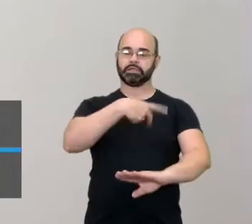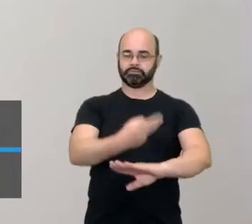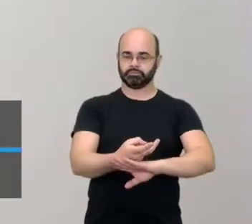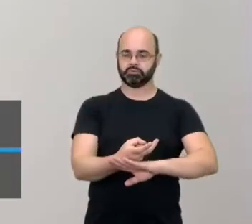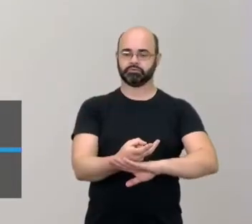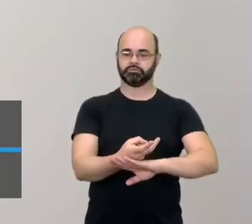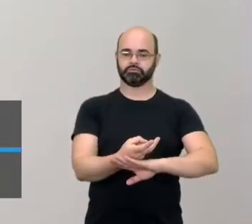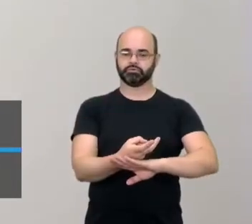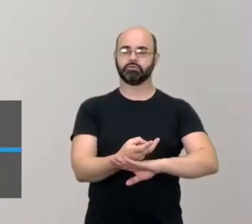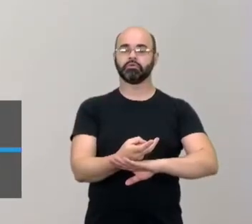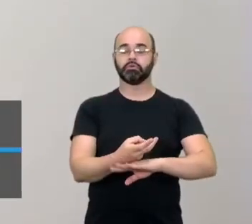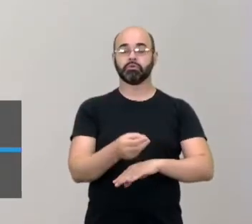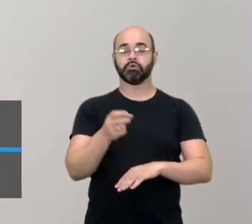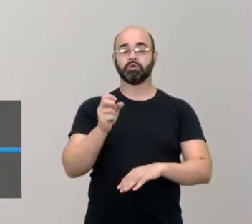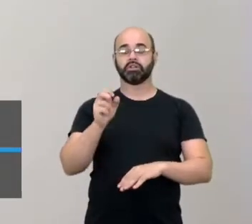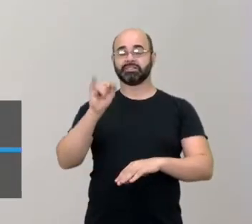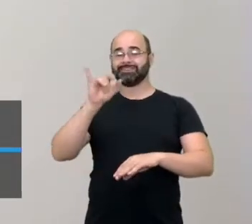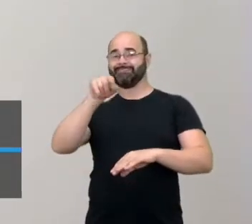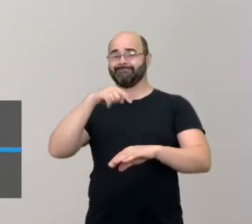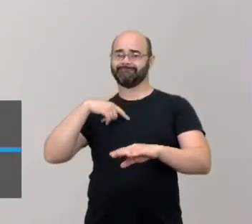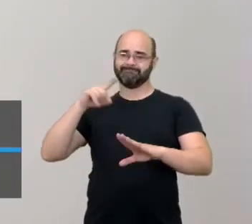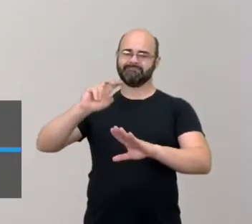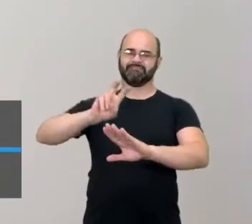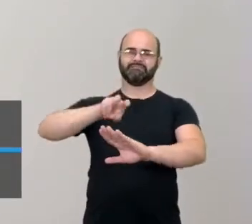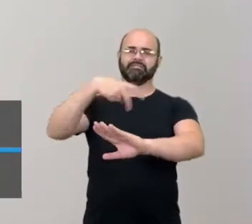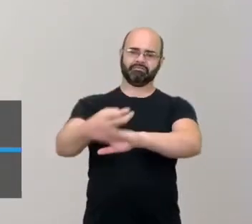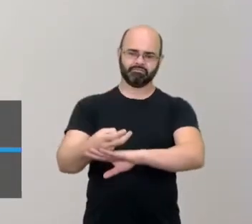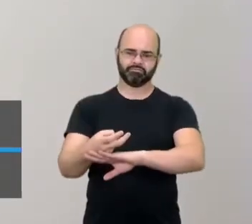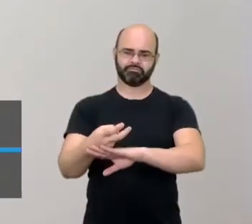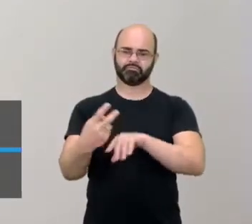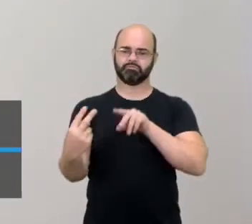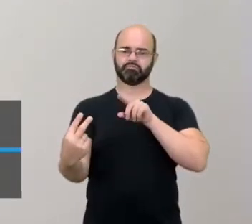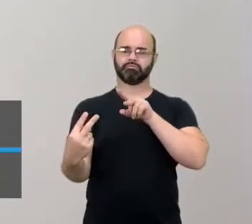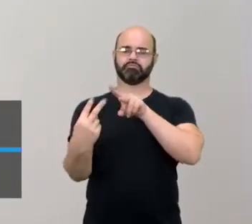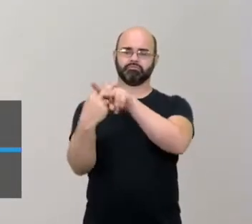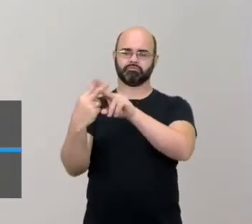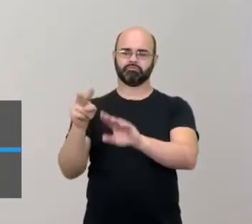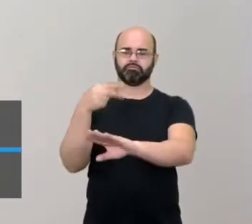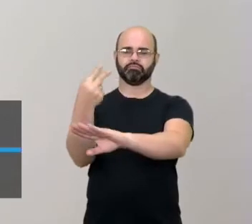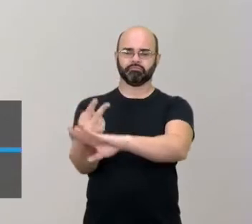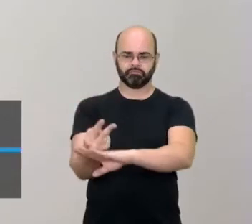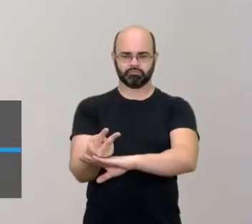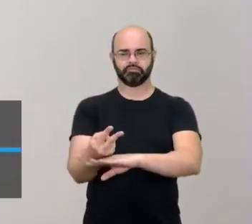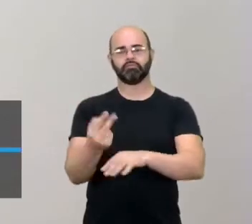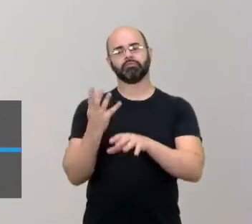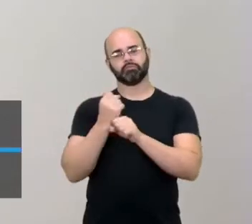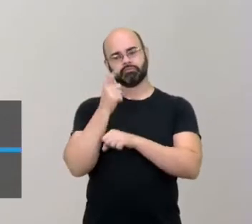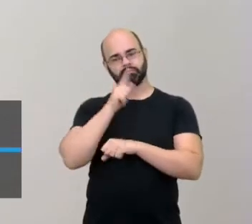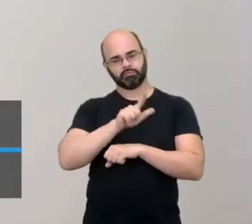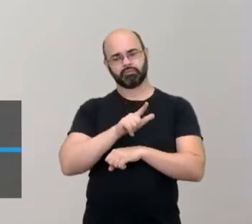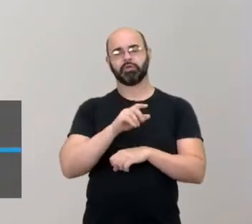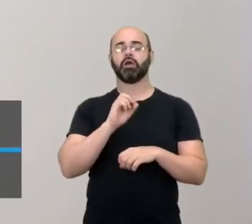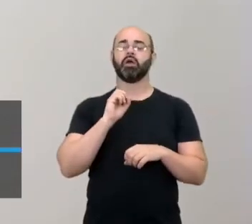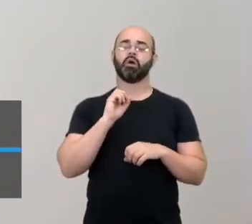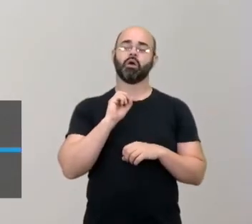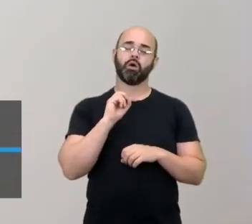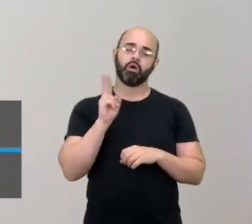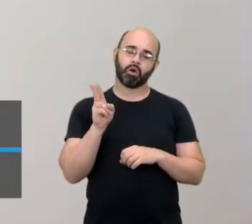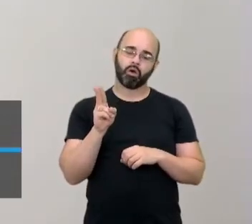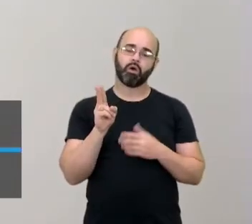Então, quem nocauteia, outro ganha. Ou quem bateu mais, no caso, do fim da luta, tá todo mundo de pé.